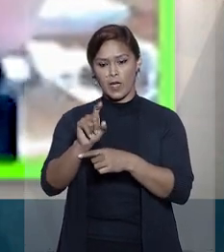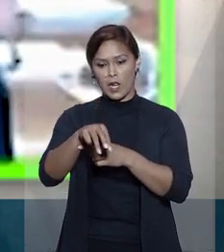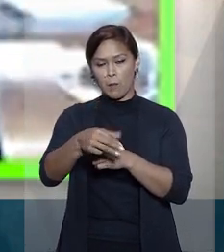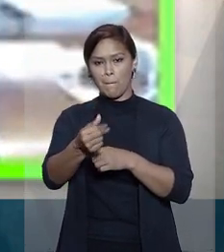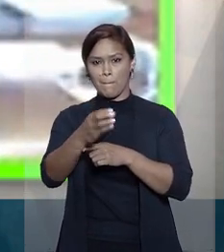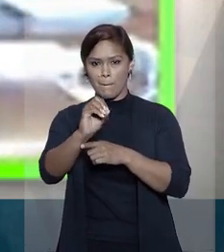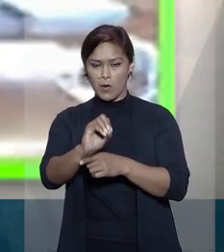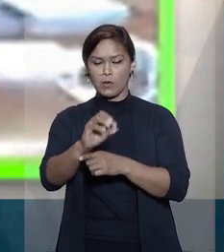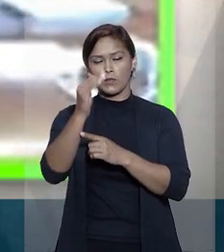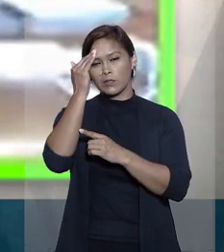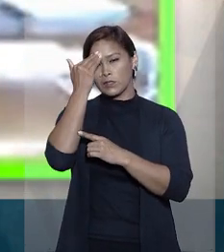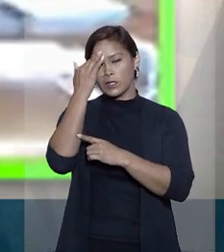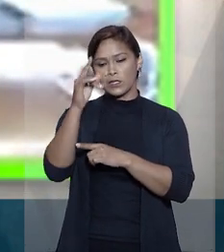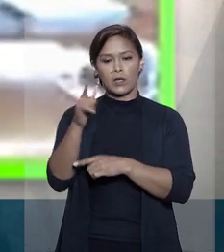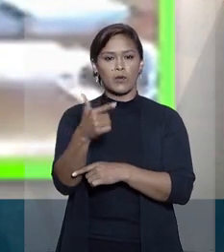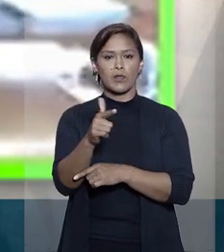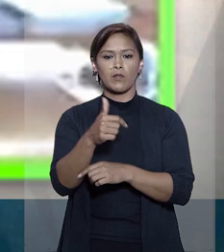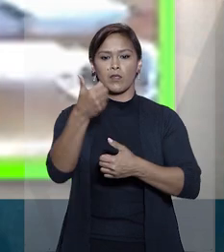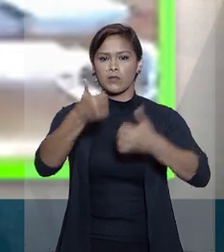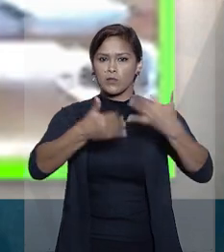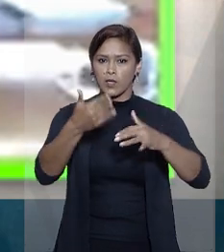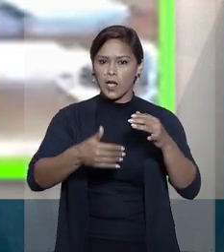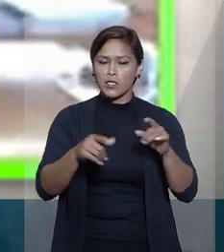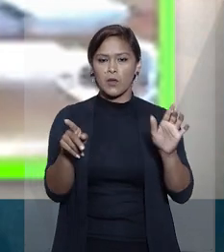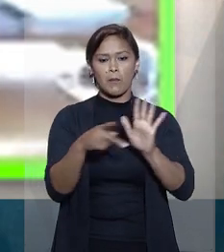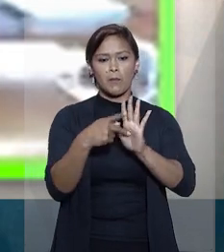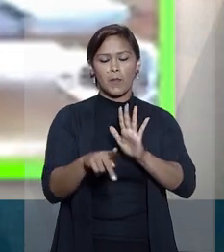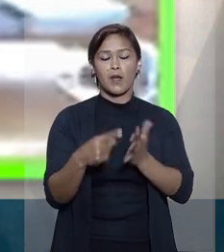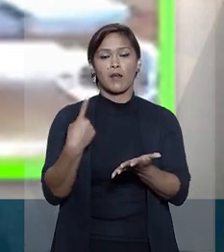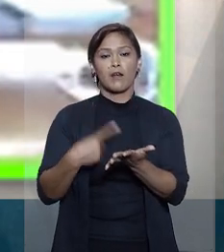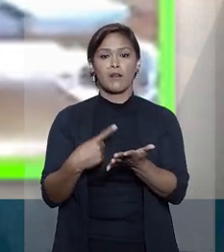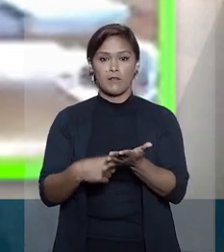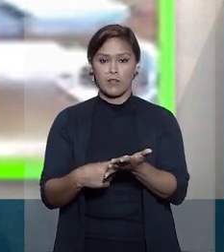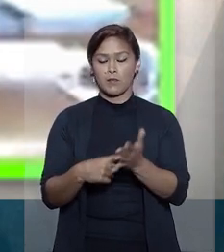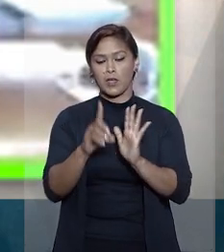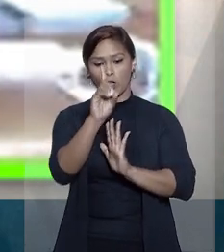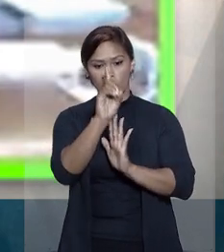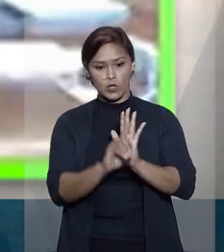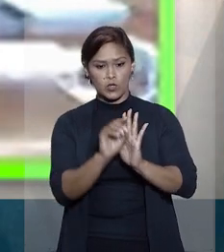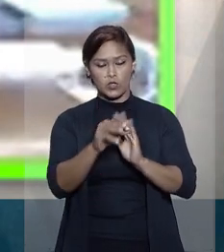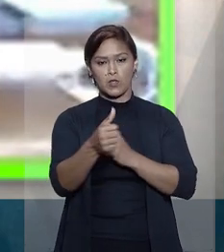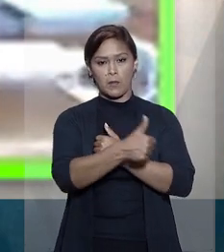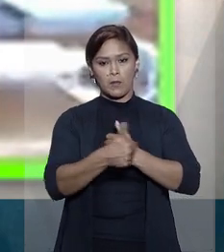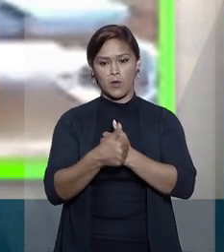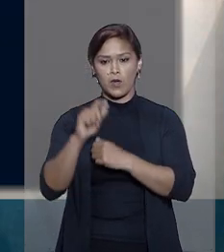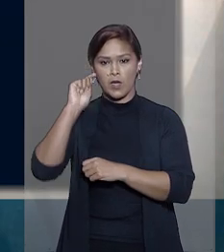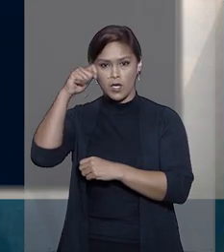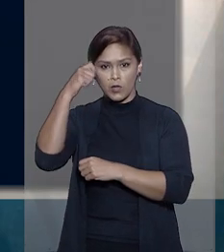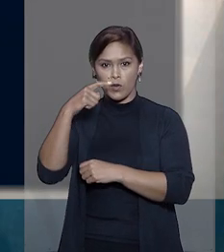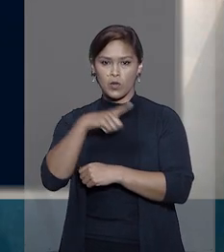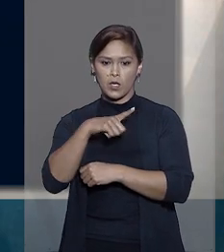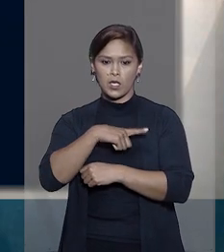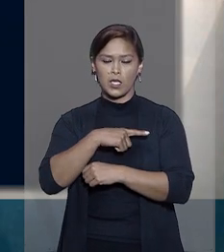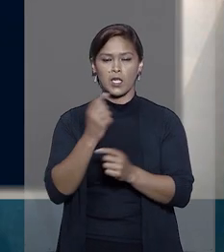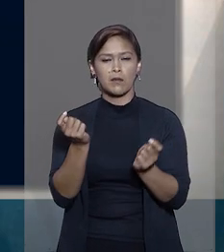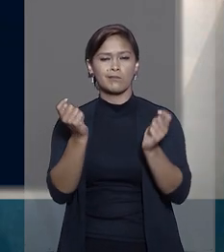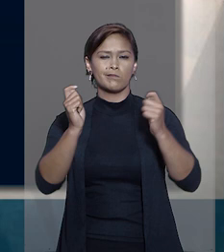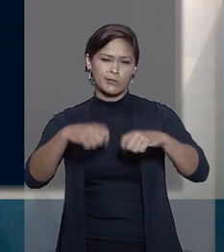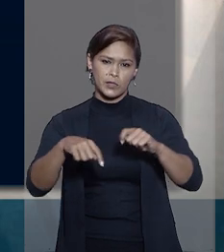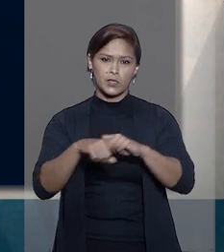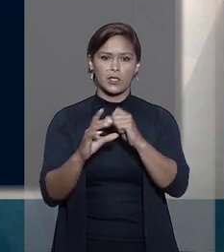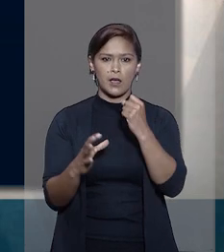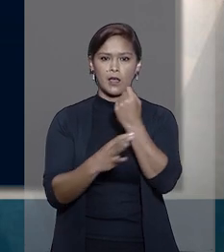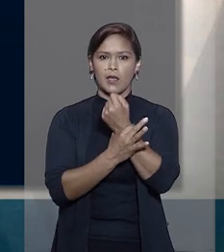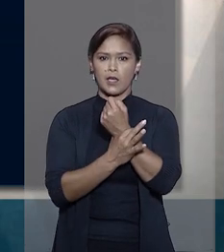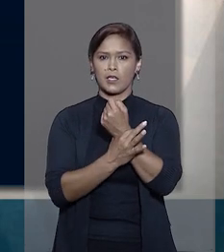Moura Ribeiro, entendeu que não há fundamento jurídico para afirmar que os direitos morais do autor teriam a capacidade